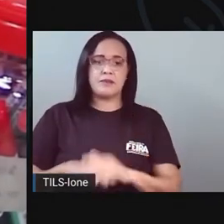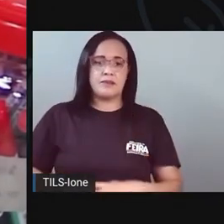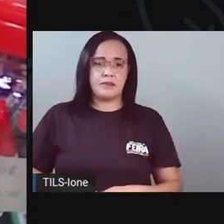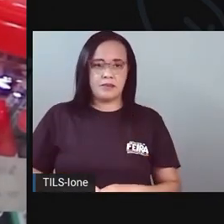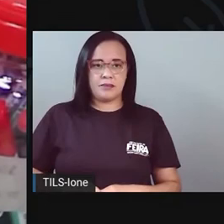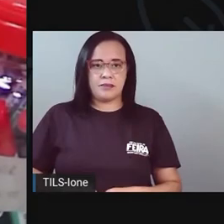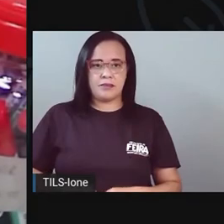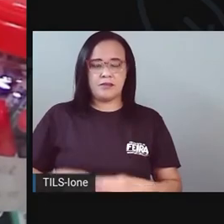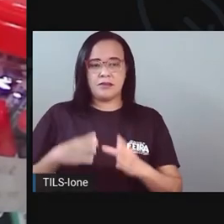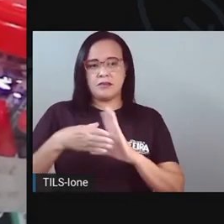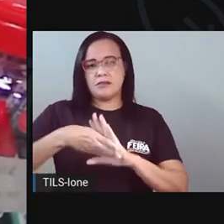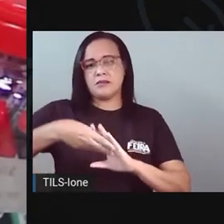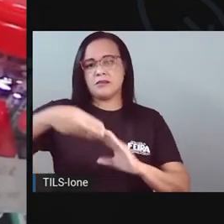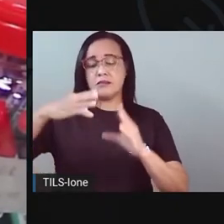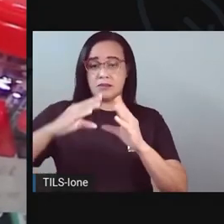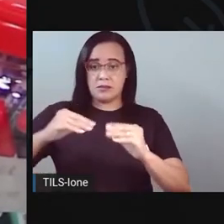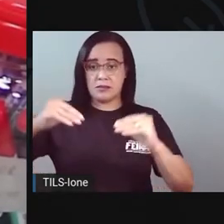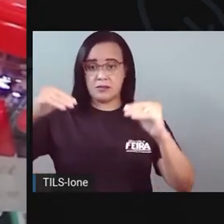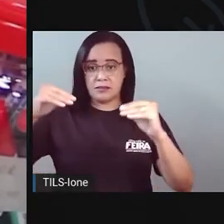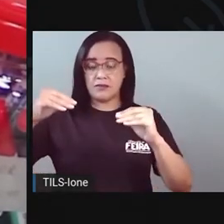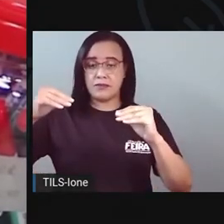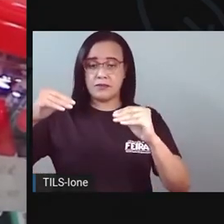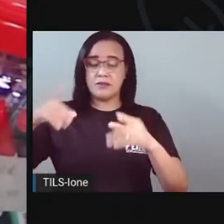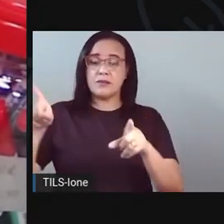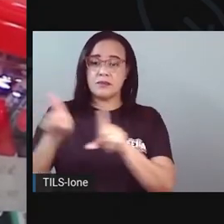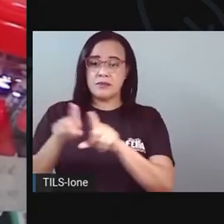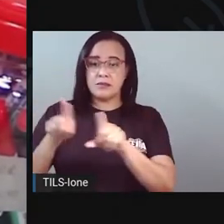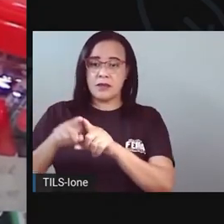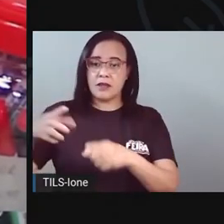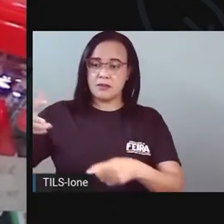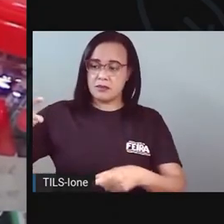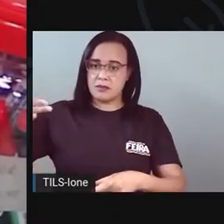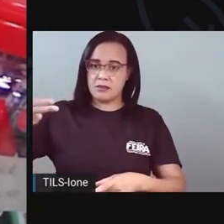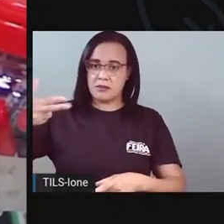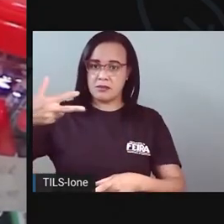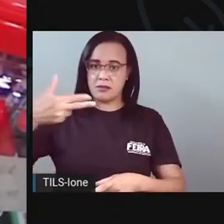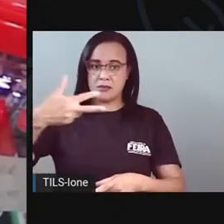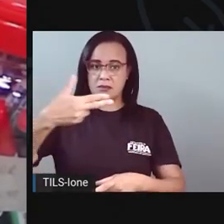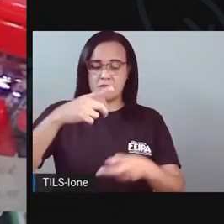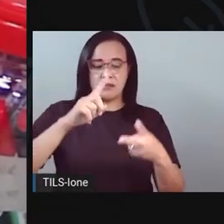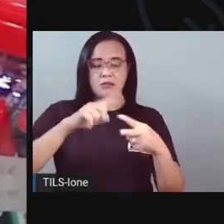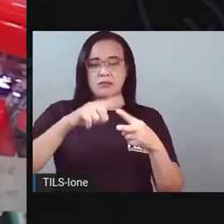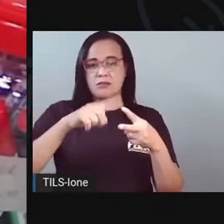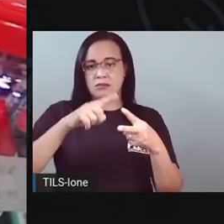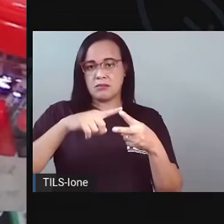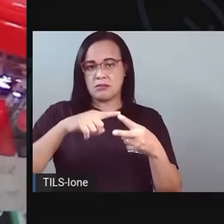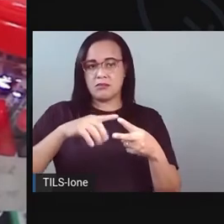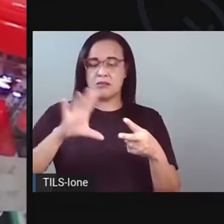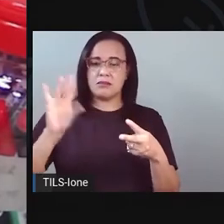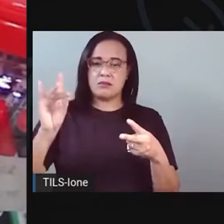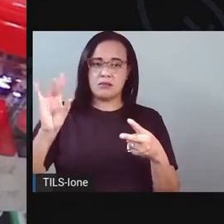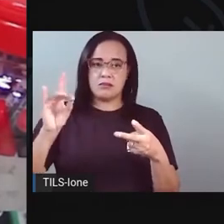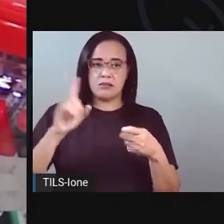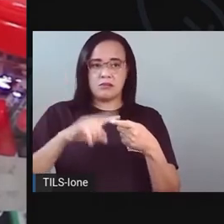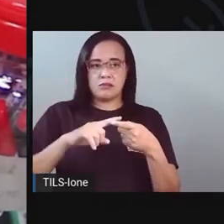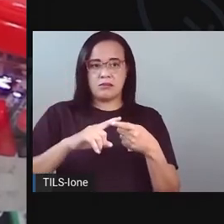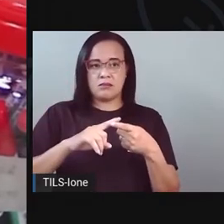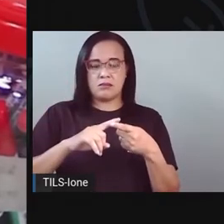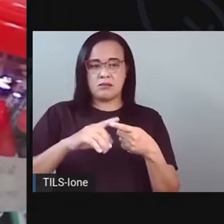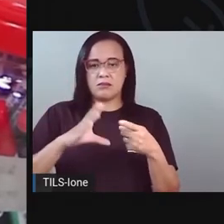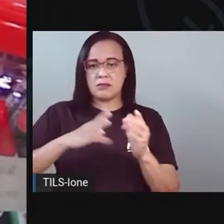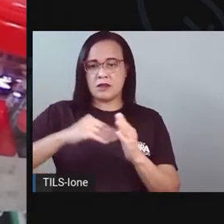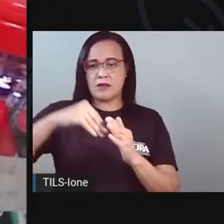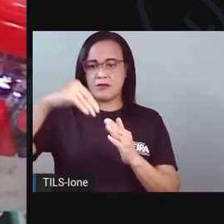Pro. Tesoura. Vocês utilizam a tesoura sem ponta. Pro já falou que ela já é grandinha. Ela pode utilizar. Tem essa